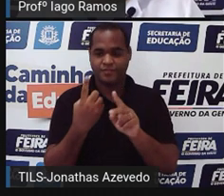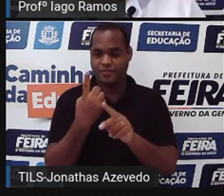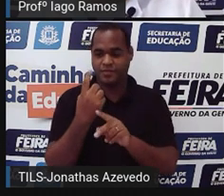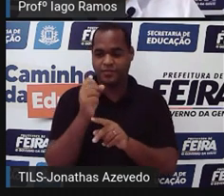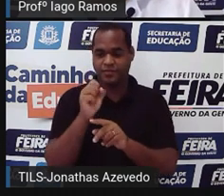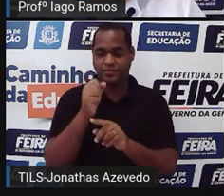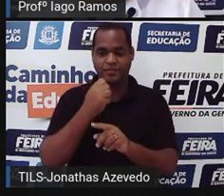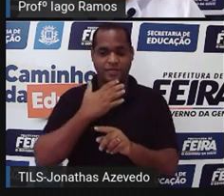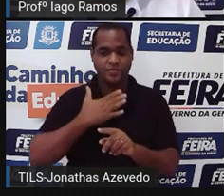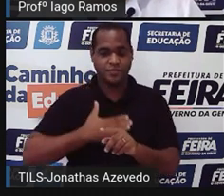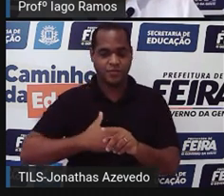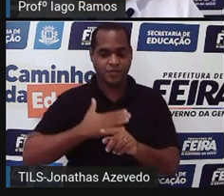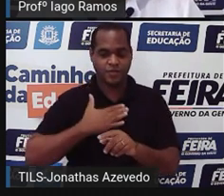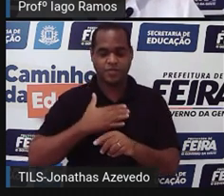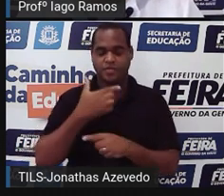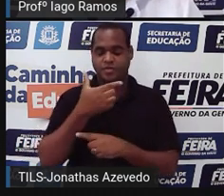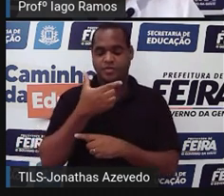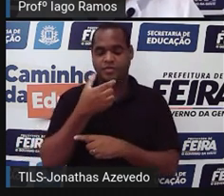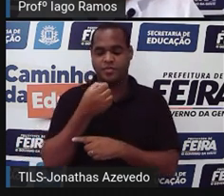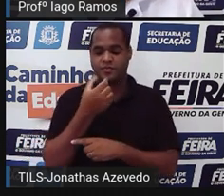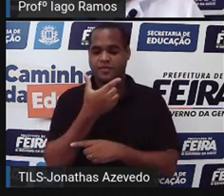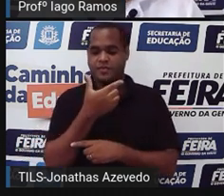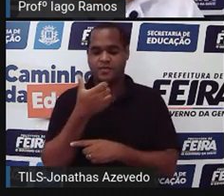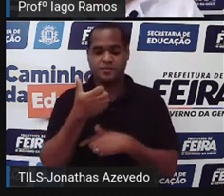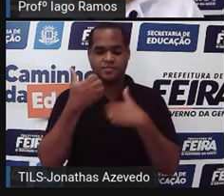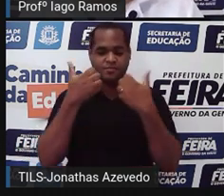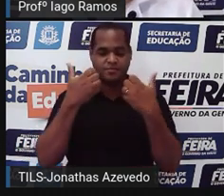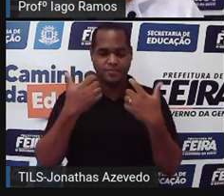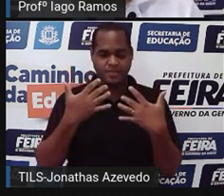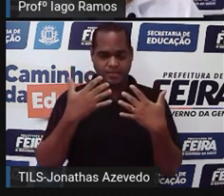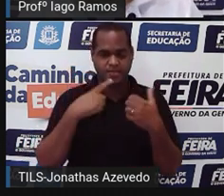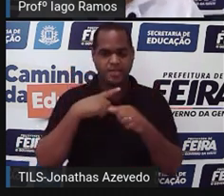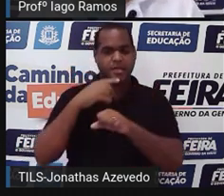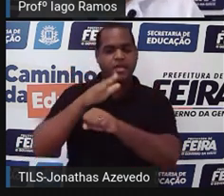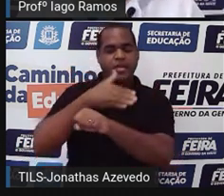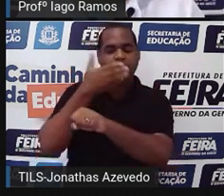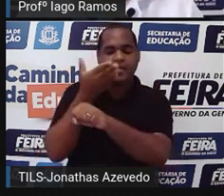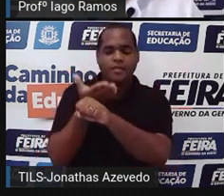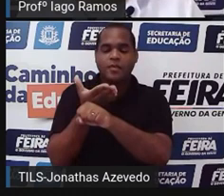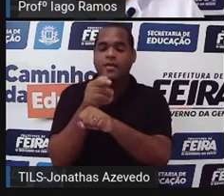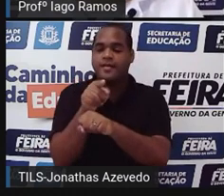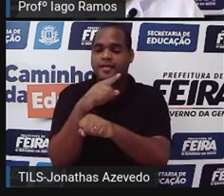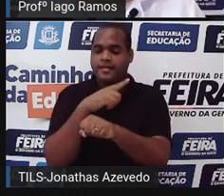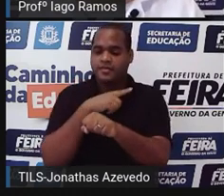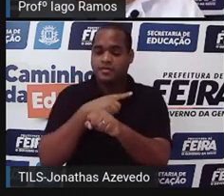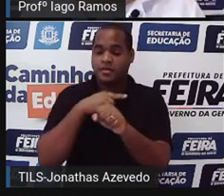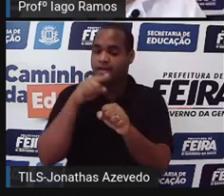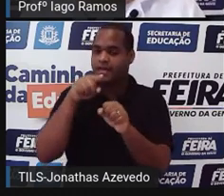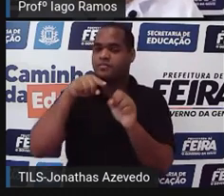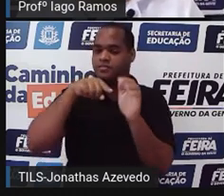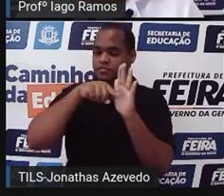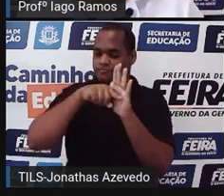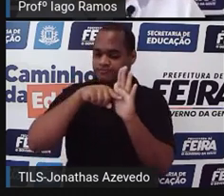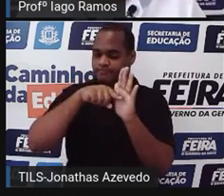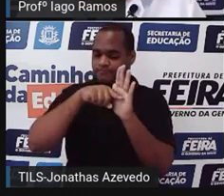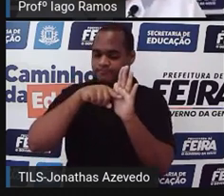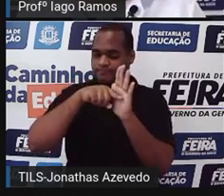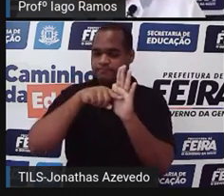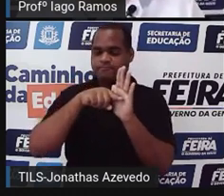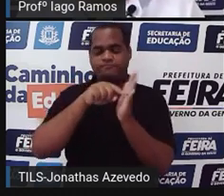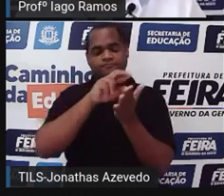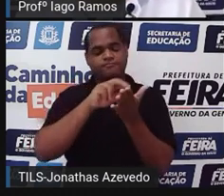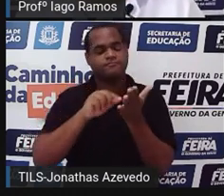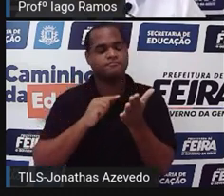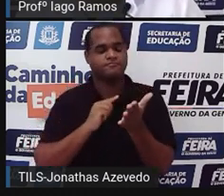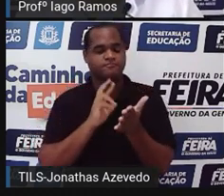agosto do ano de 2021. Então, até esse momento, né? Essa pesquisa trouxe esse resultado, dizendo